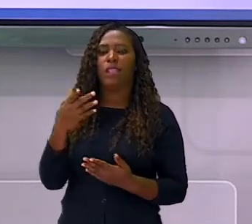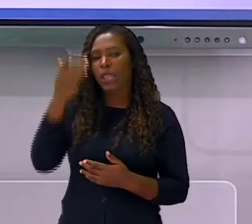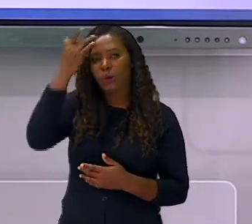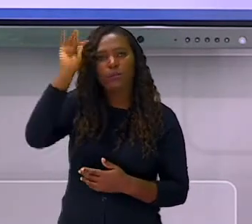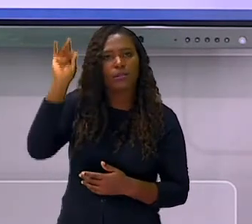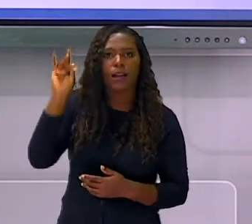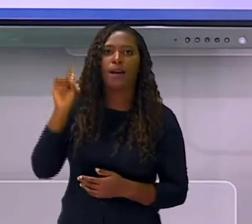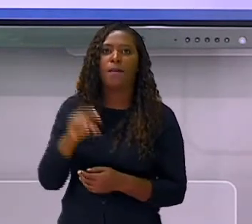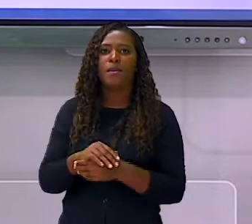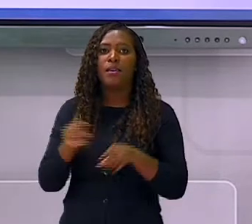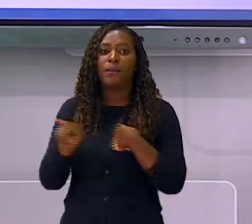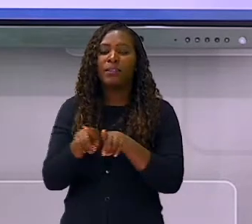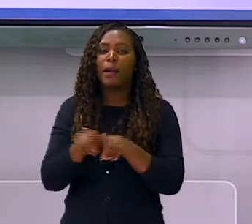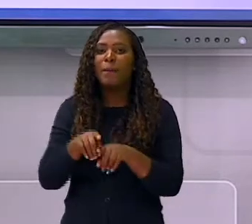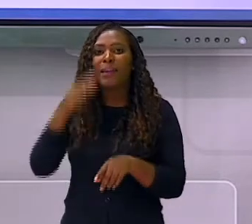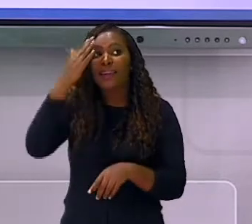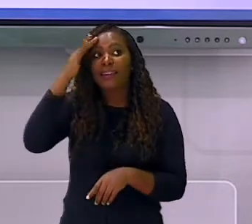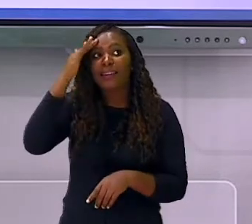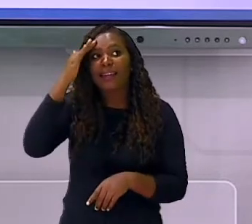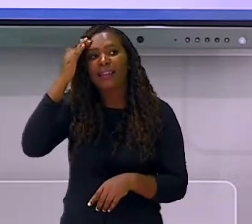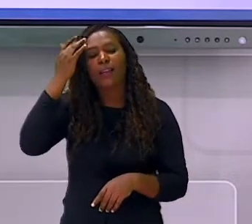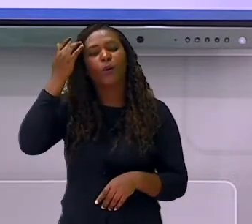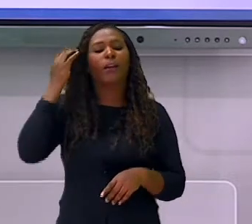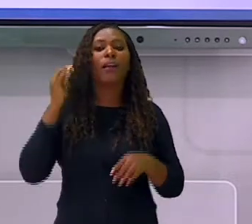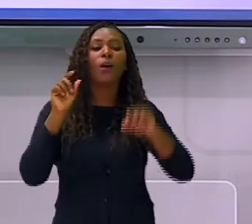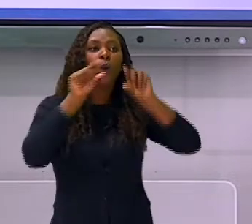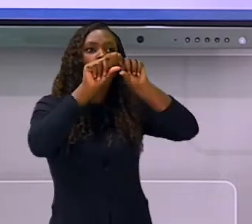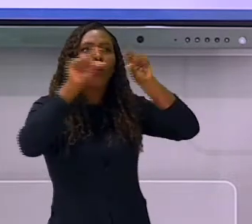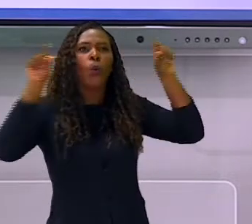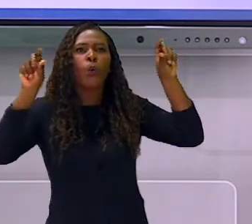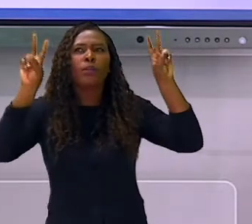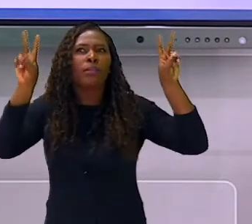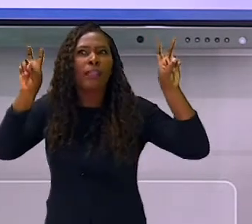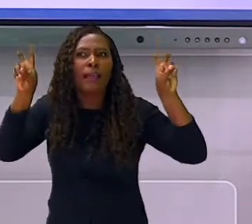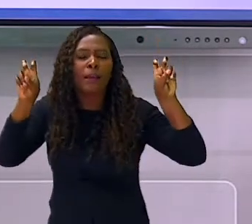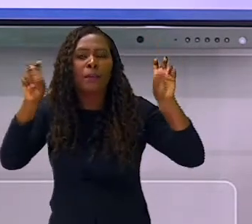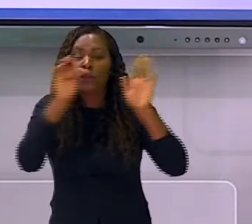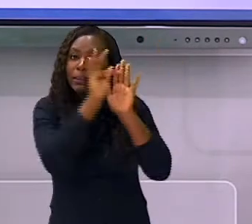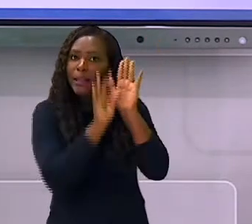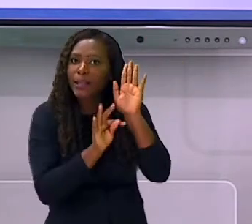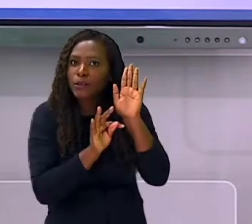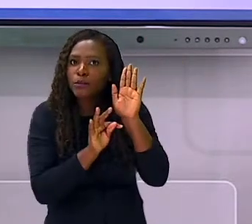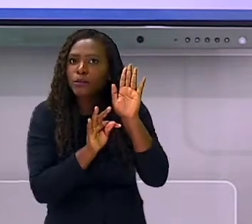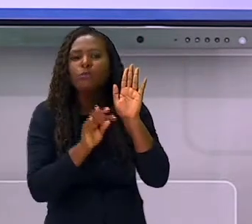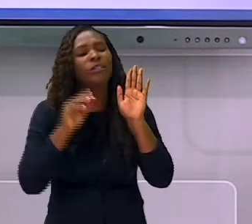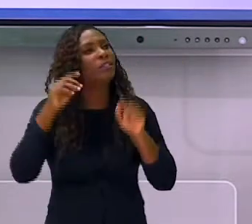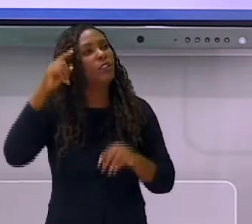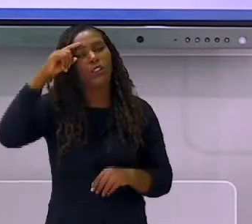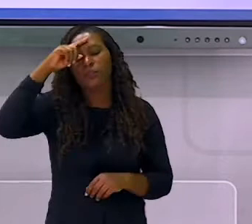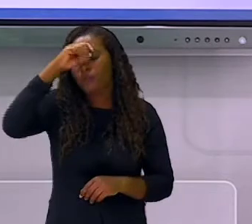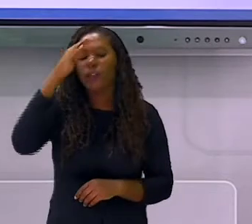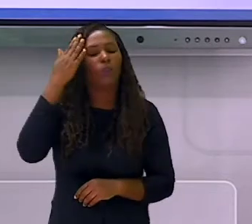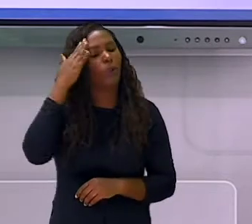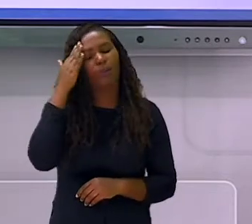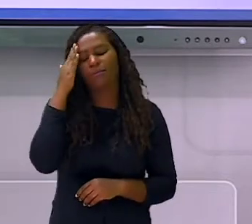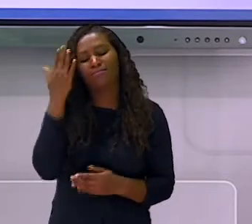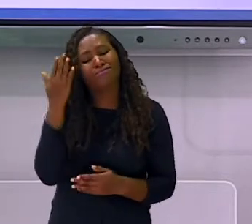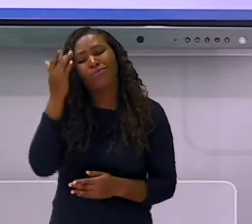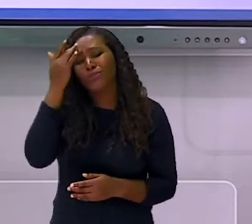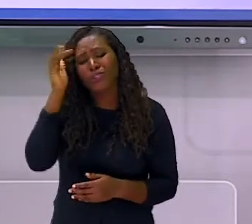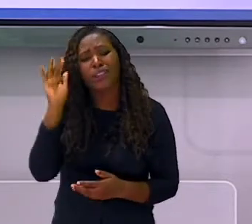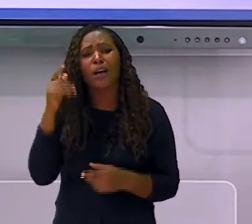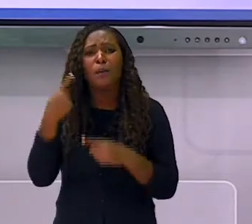instruções e de entender os enunciados. Essa desordem aí no aprendizado da leitura e da